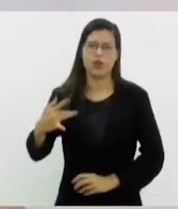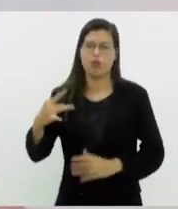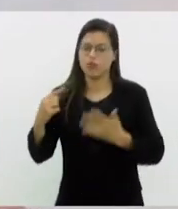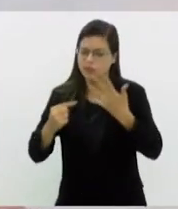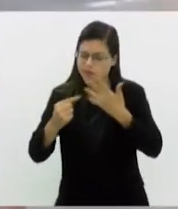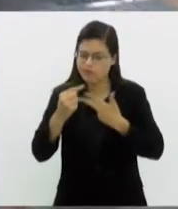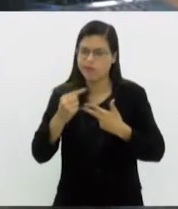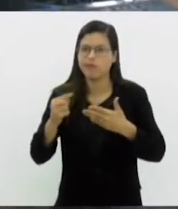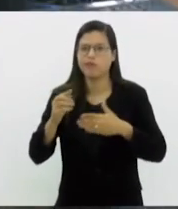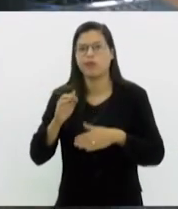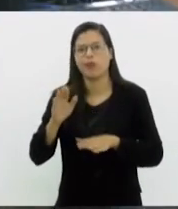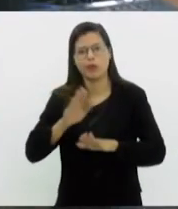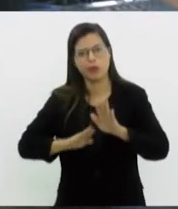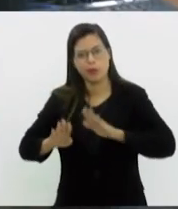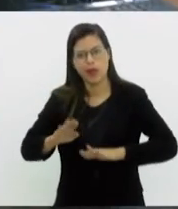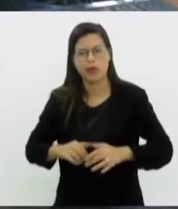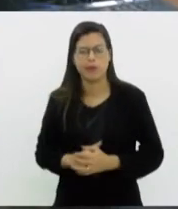cuidado.